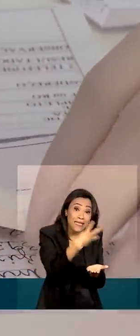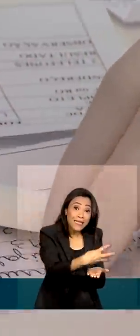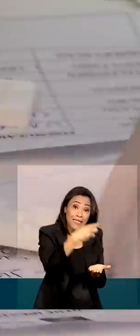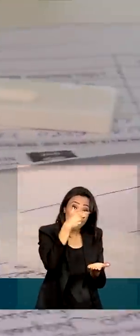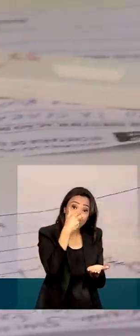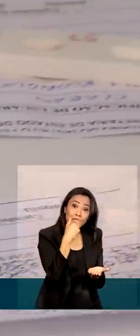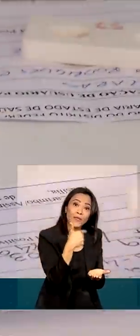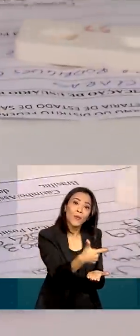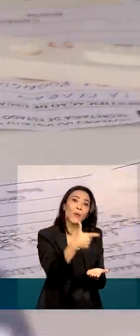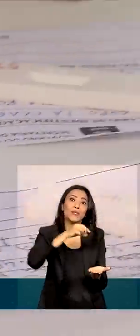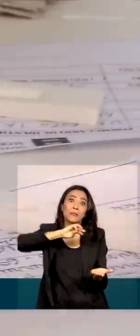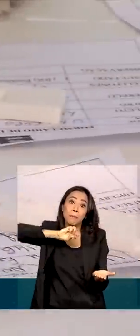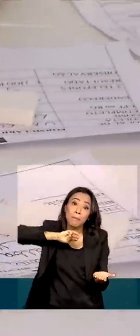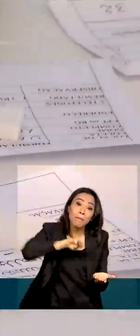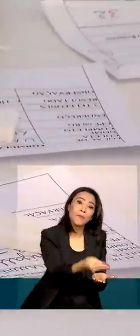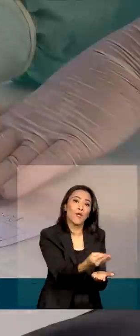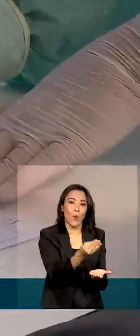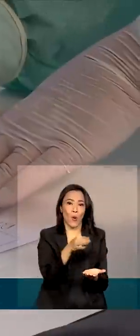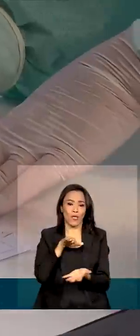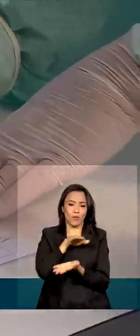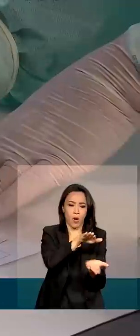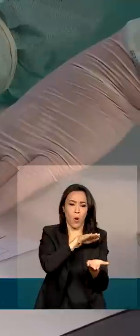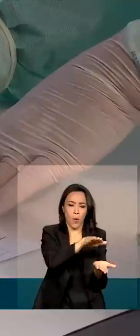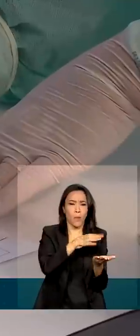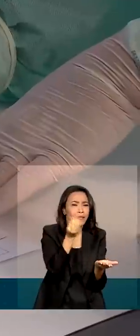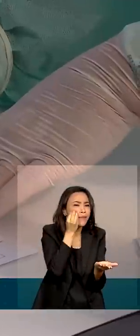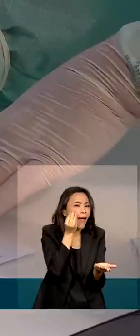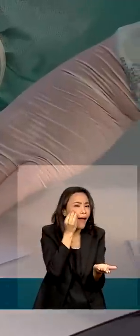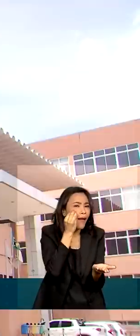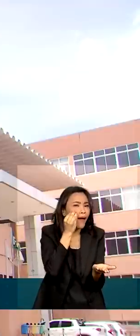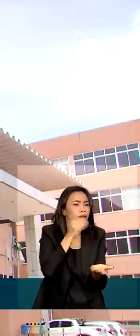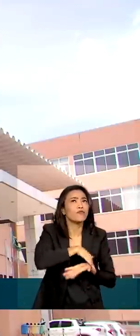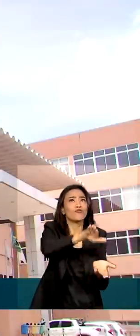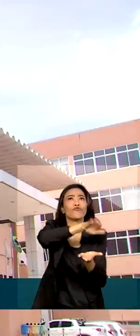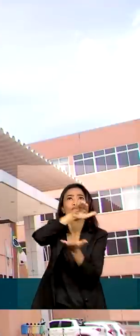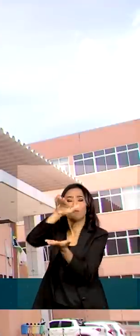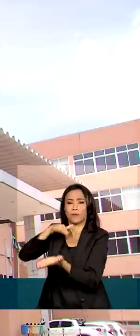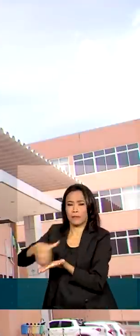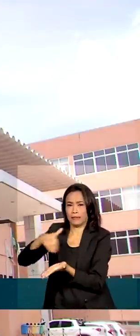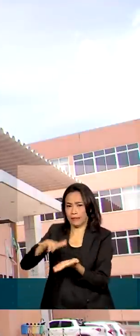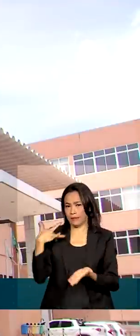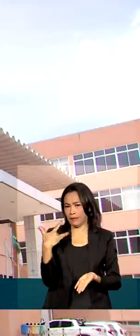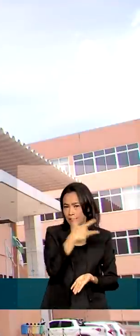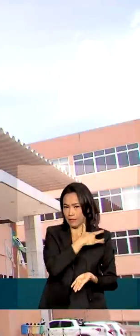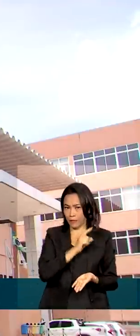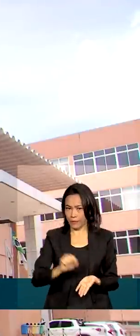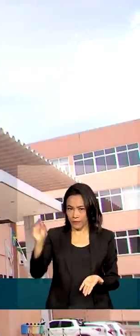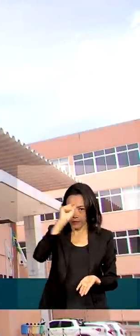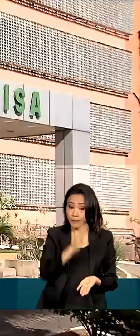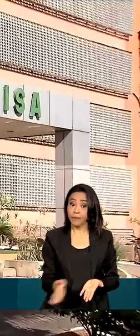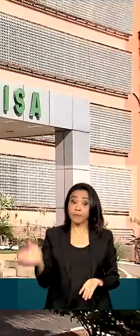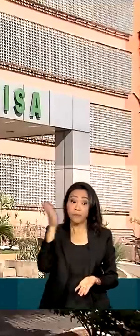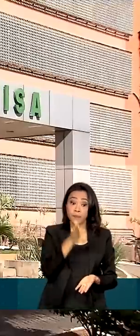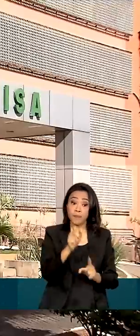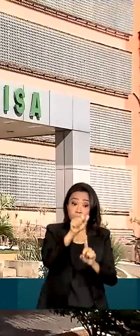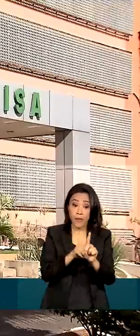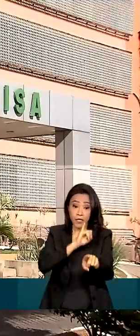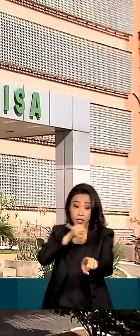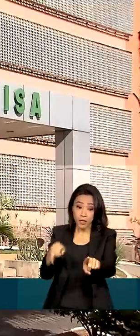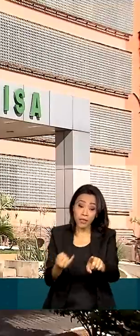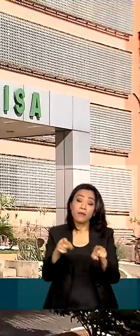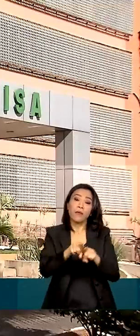do teste RT-PCR para secretarias de saúde. E em janeiro, a Anvisa aprovou o uso de